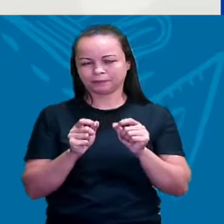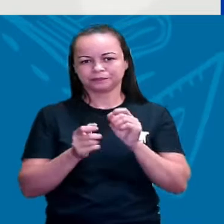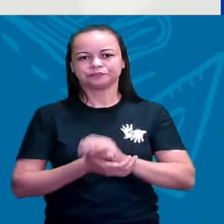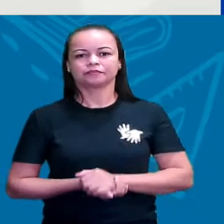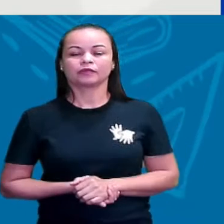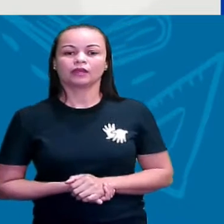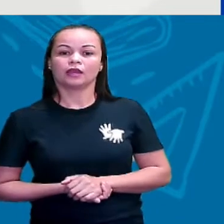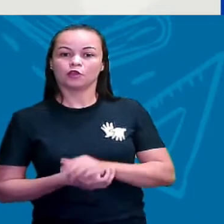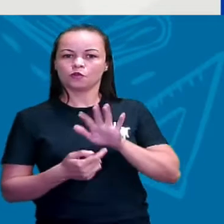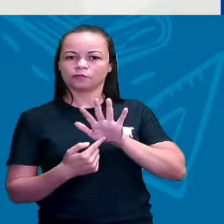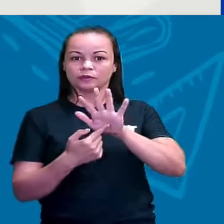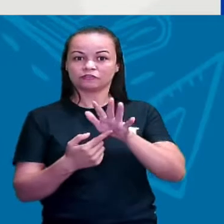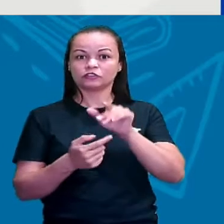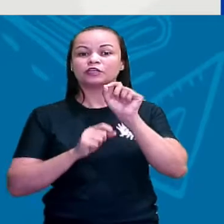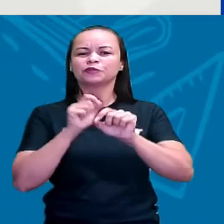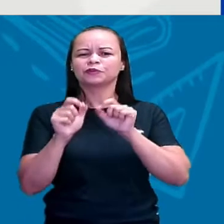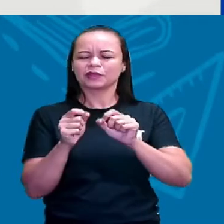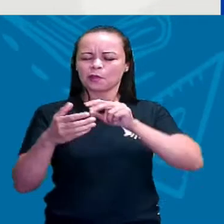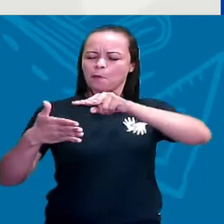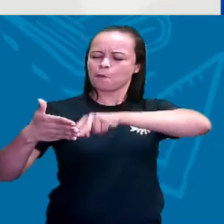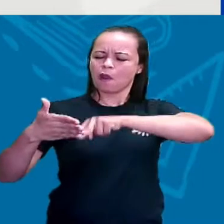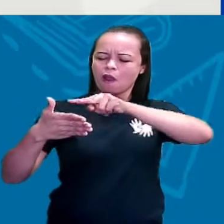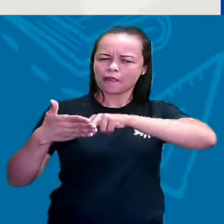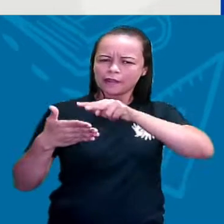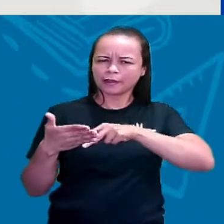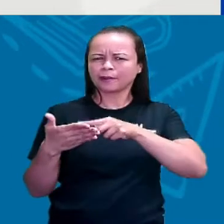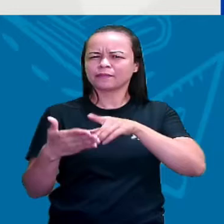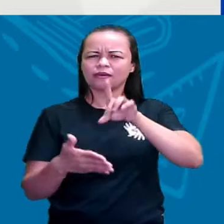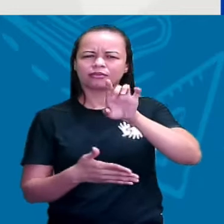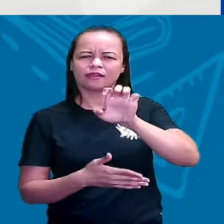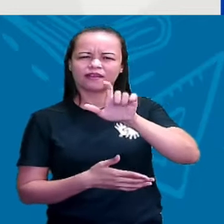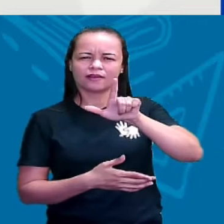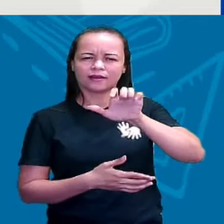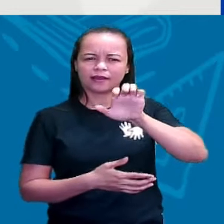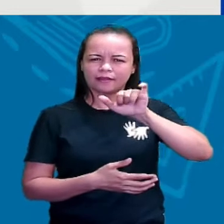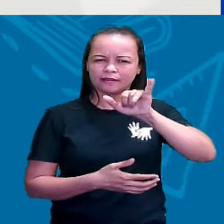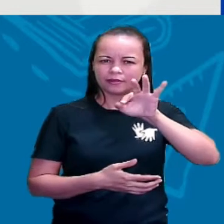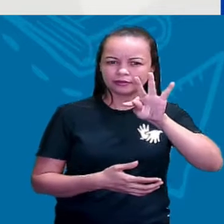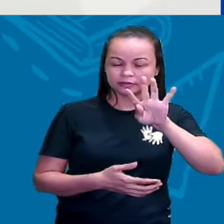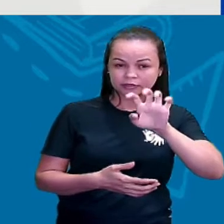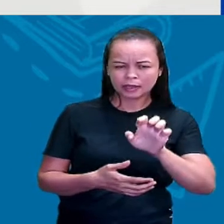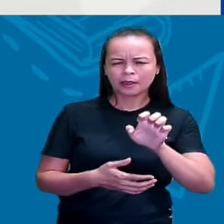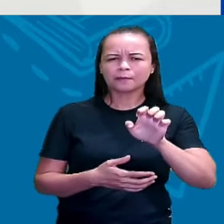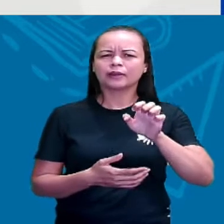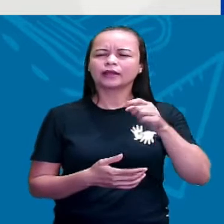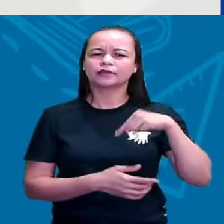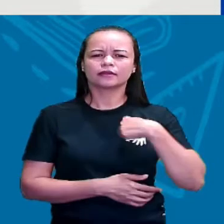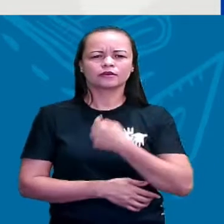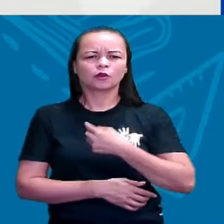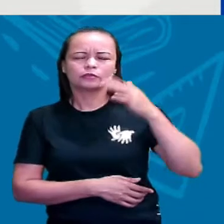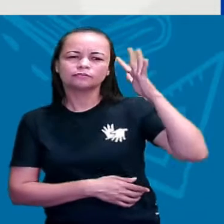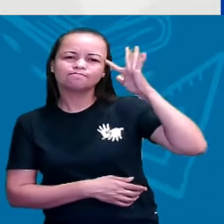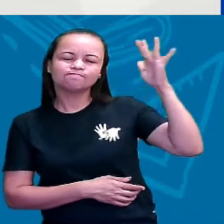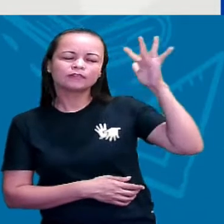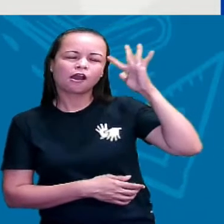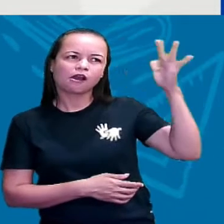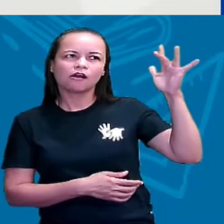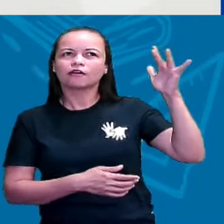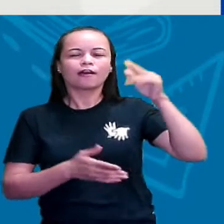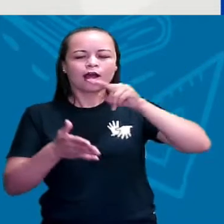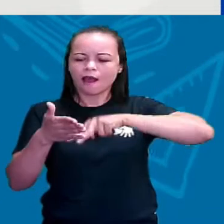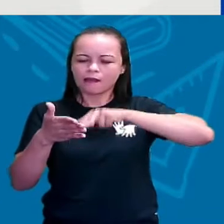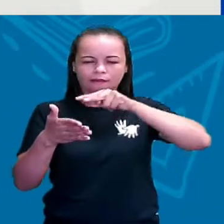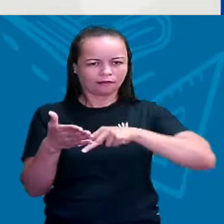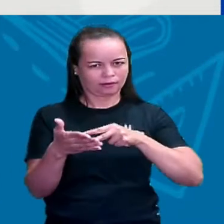um poema, tá certo? Um poema de leite, né? Para que a gente possa viajar um pouquinho na leitura. O